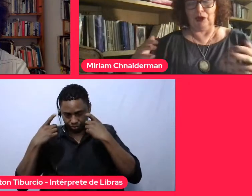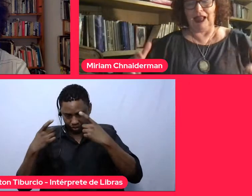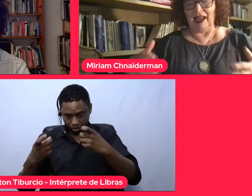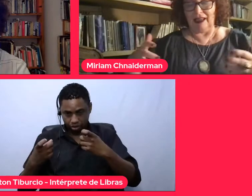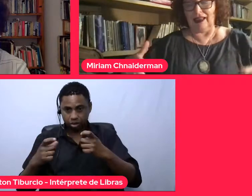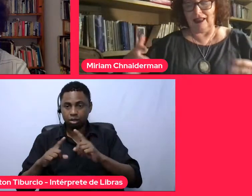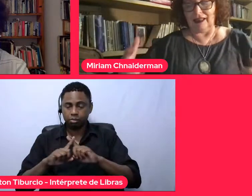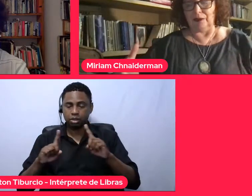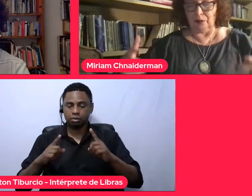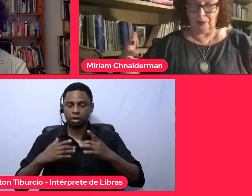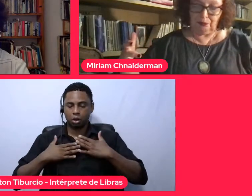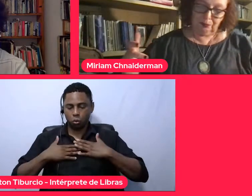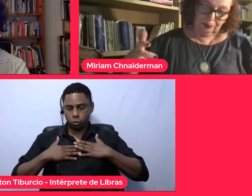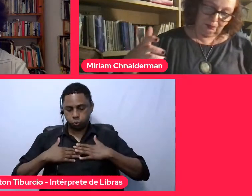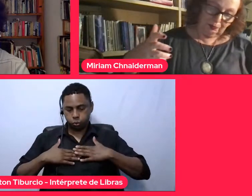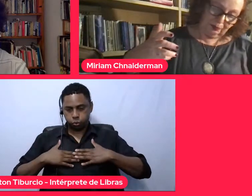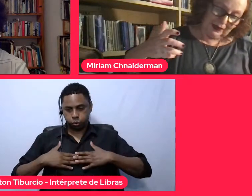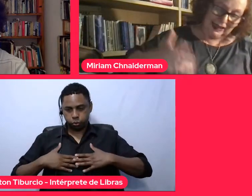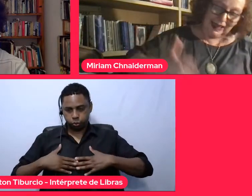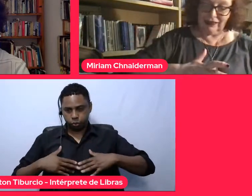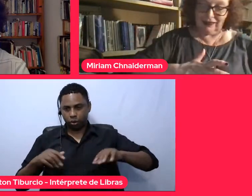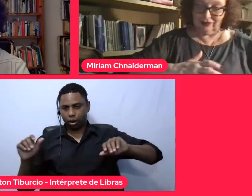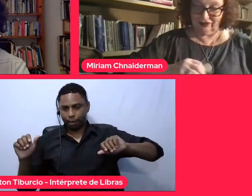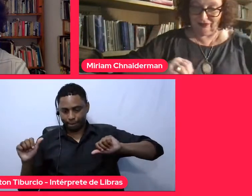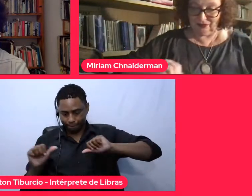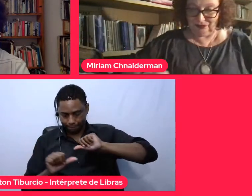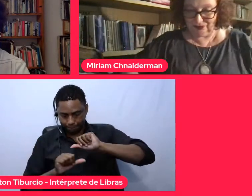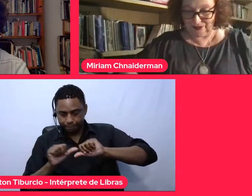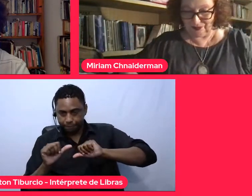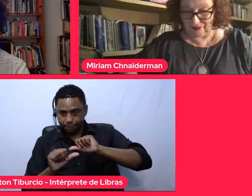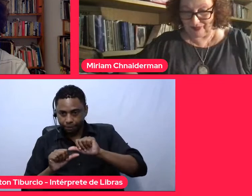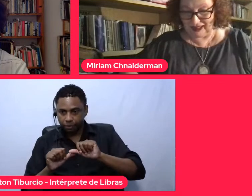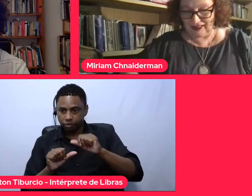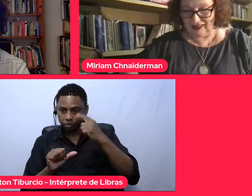para tornar ele criativo.